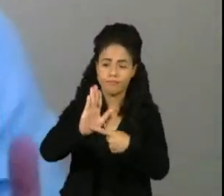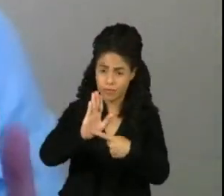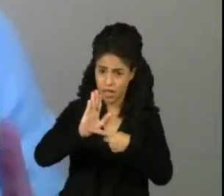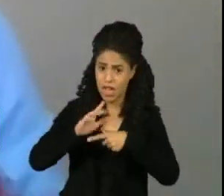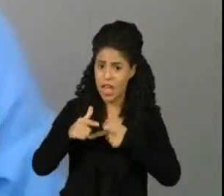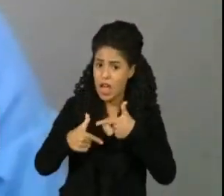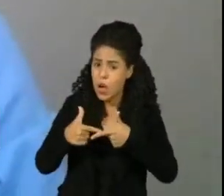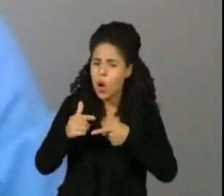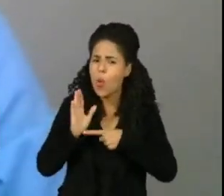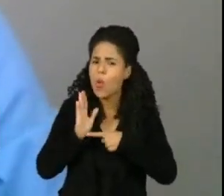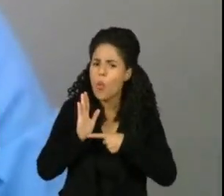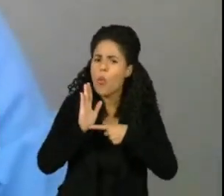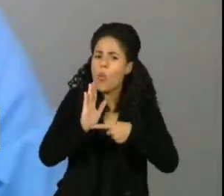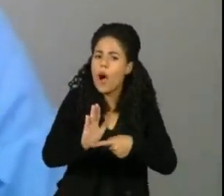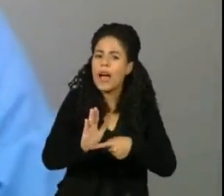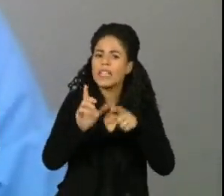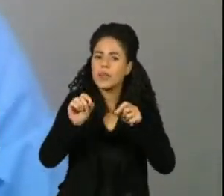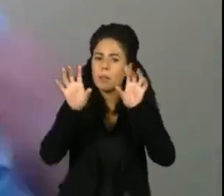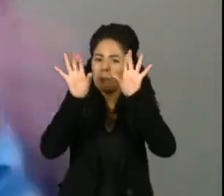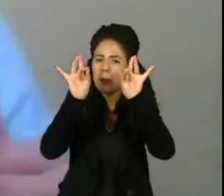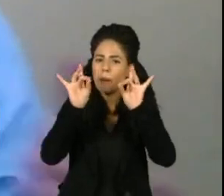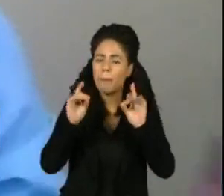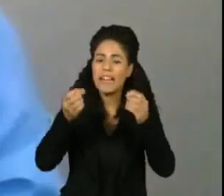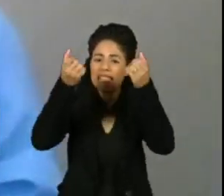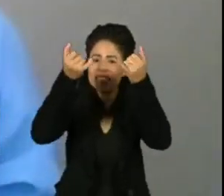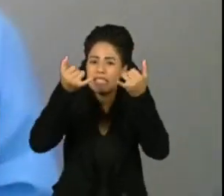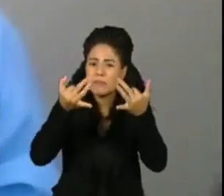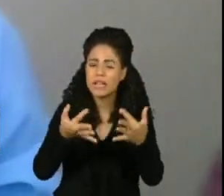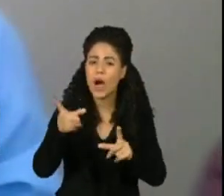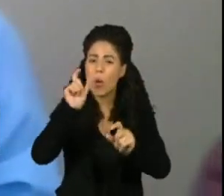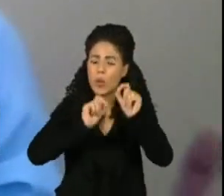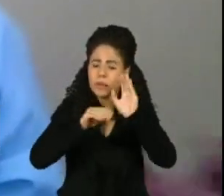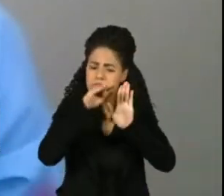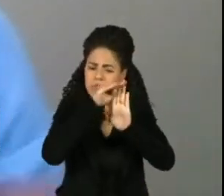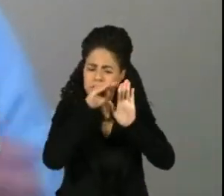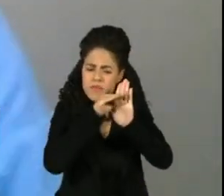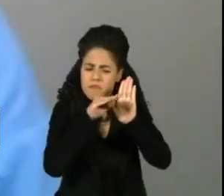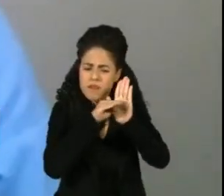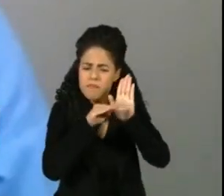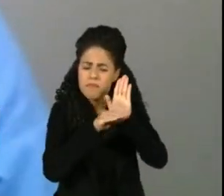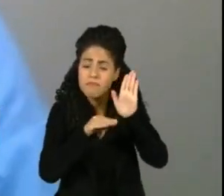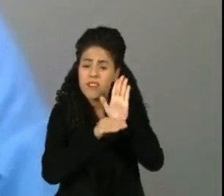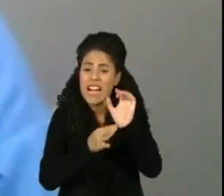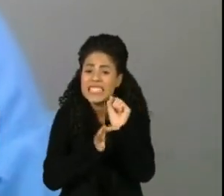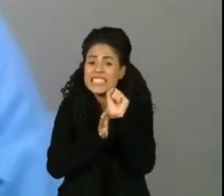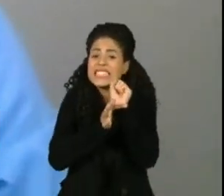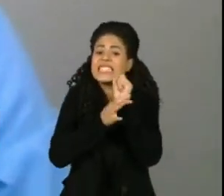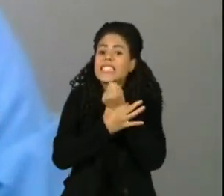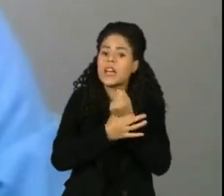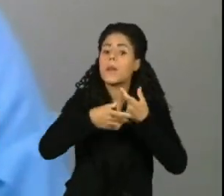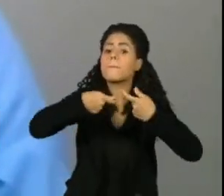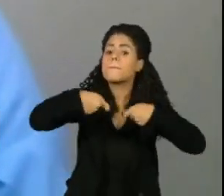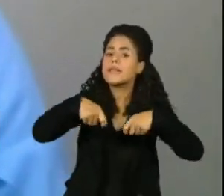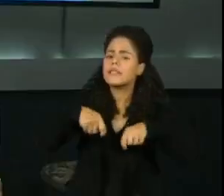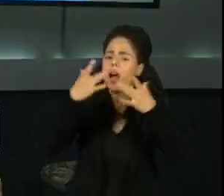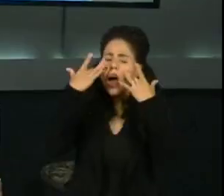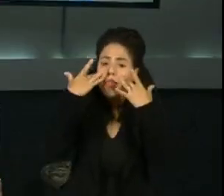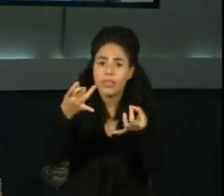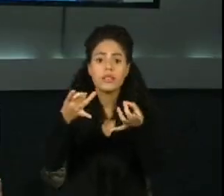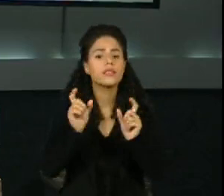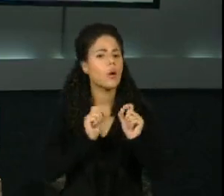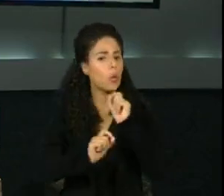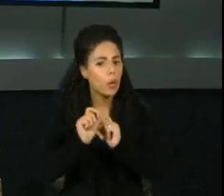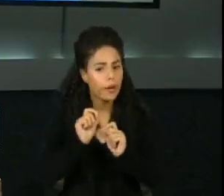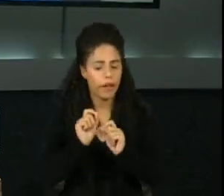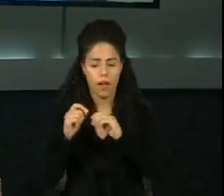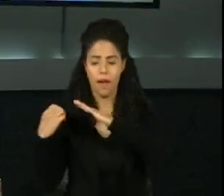E por oferecer um serviço, ele tem que deixar claro para o usuário quais são os pontos de segurança que ele tem e quais são os pontos de segurança que o usuário precisa prestar atenção. Ou